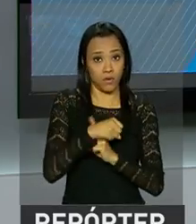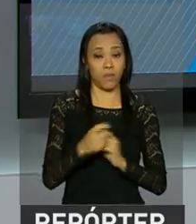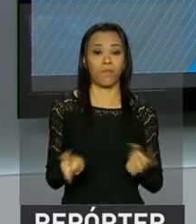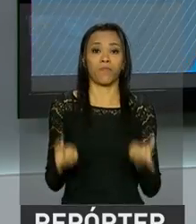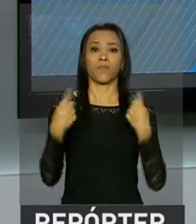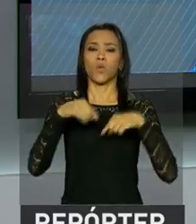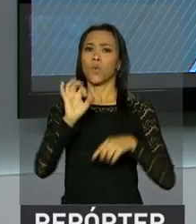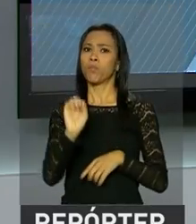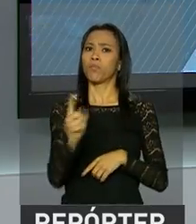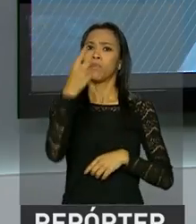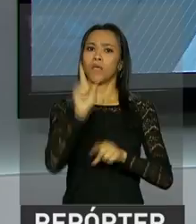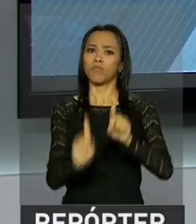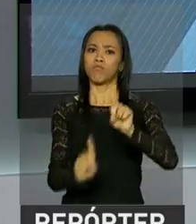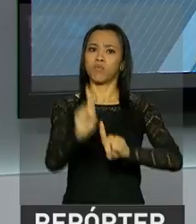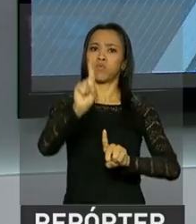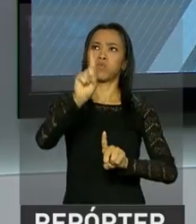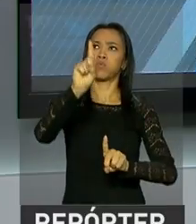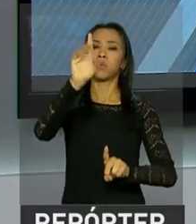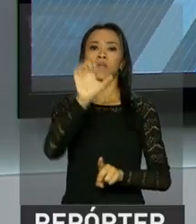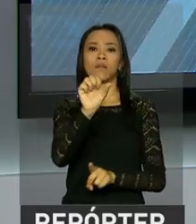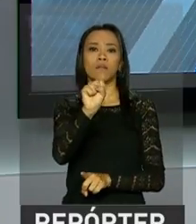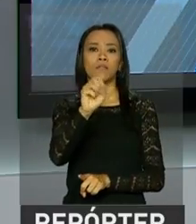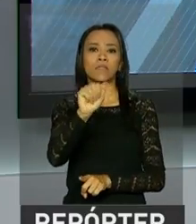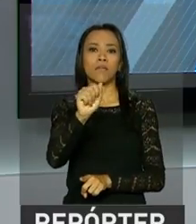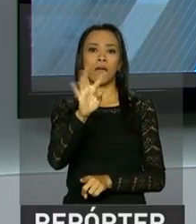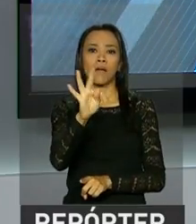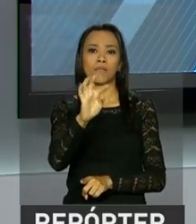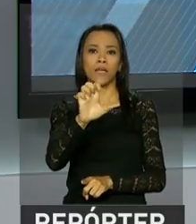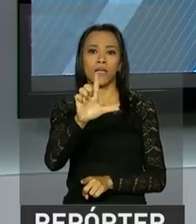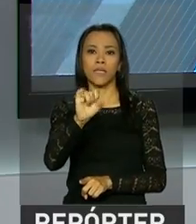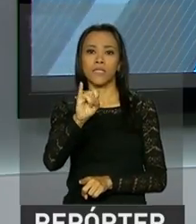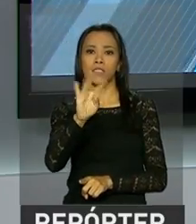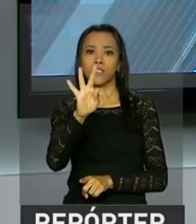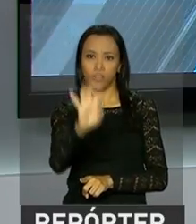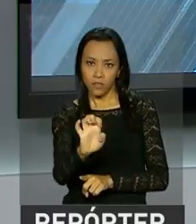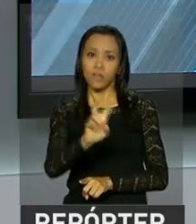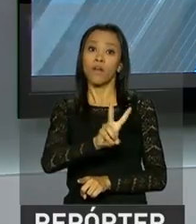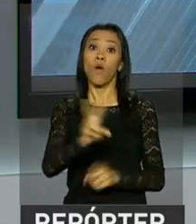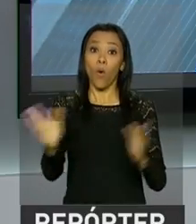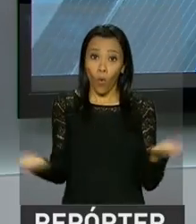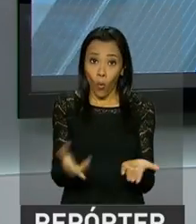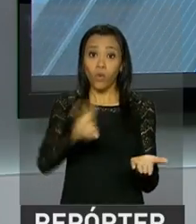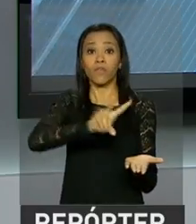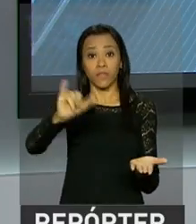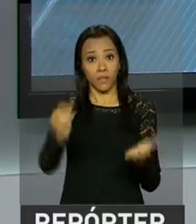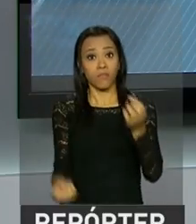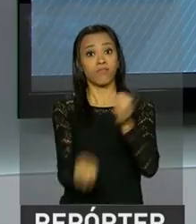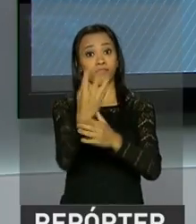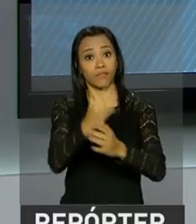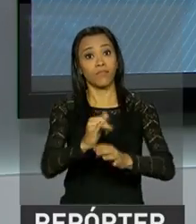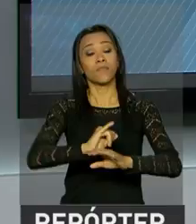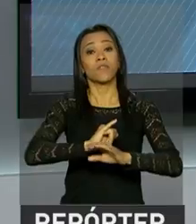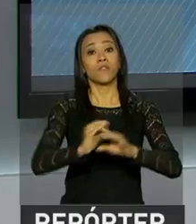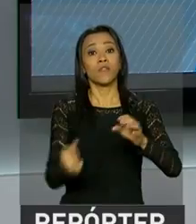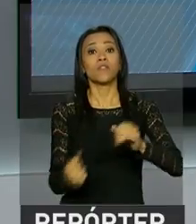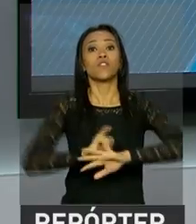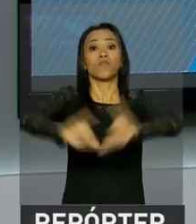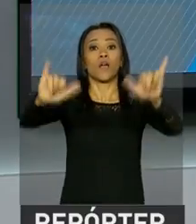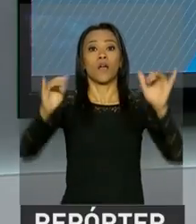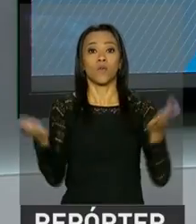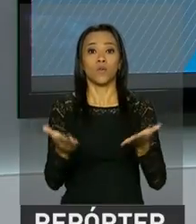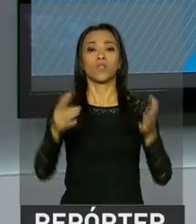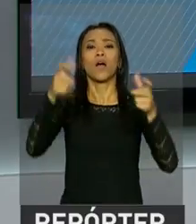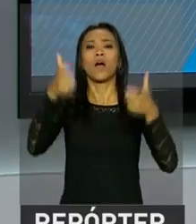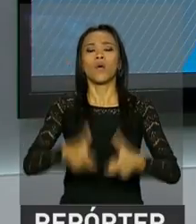primeiro satélite brasileiro para comunicações e defesa vai ser lançado hoje na Guiana Francesa. O presidente Michel Temer vai